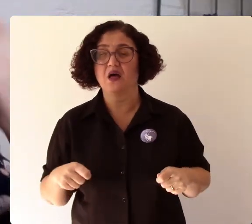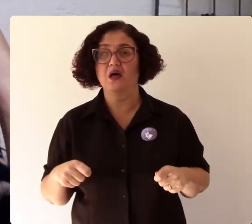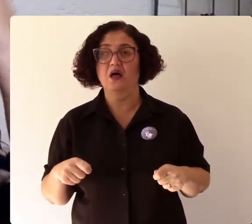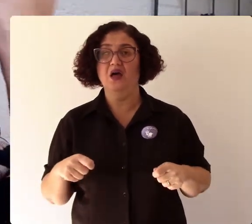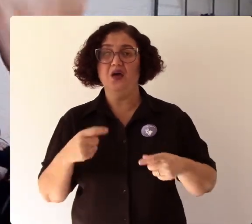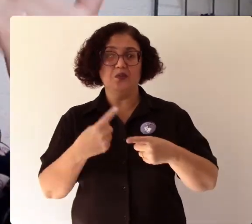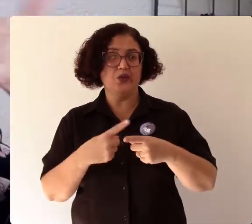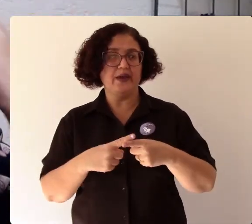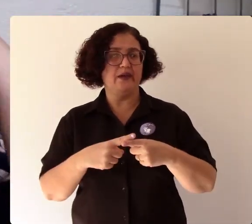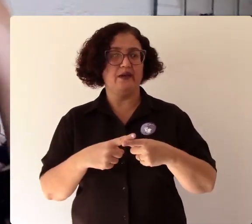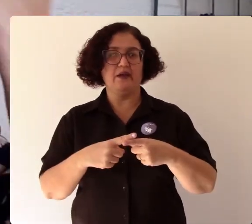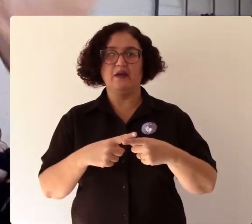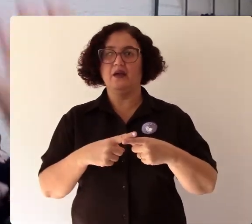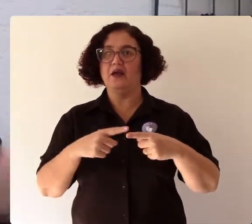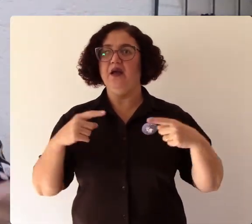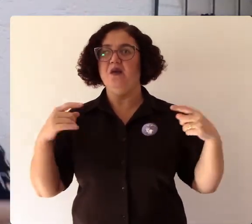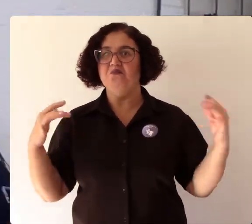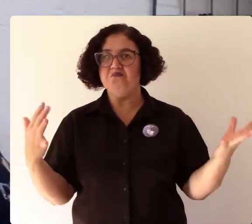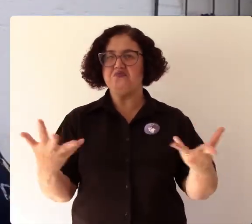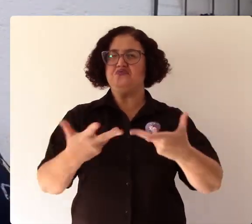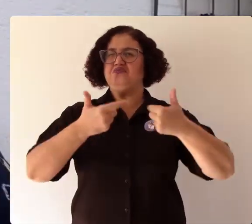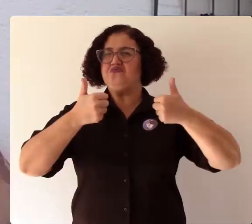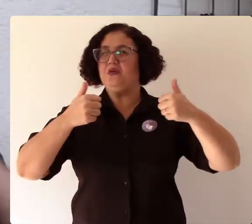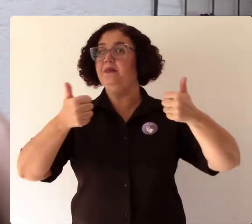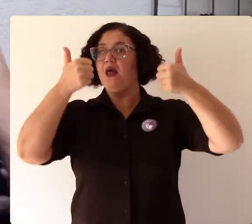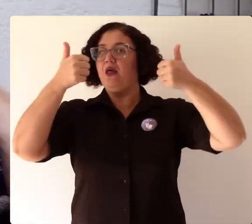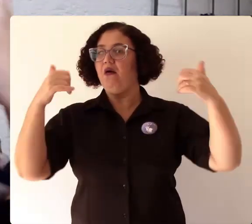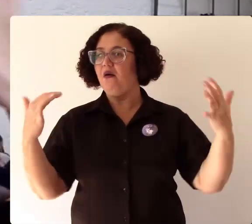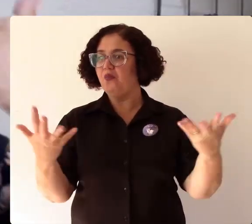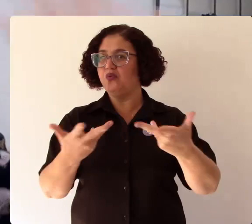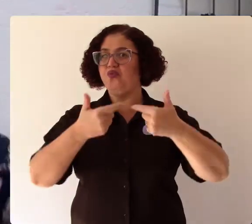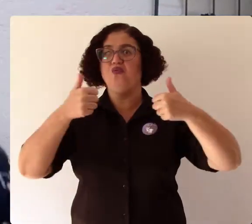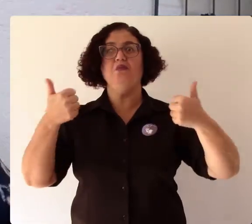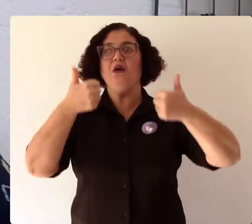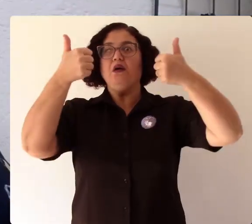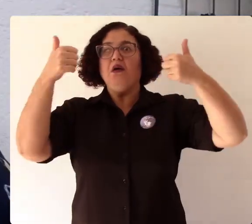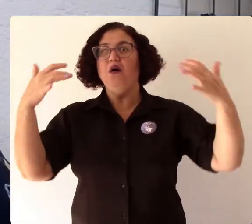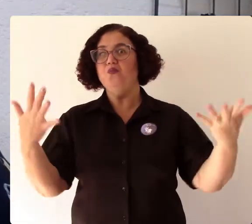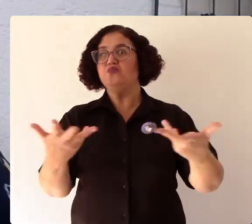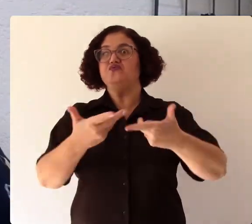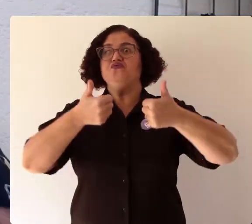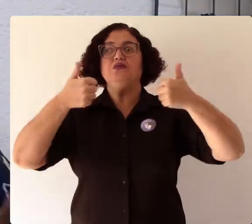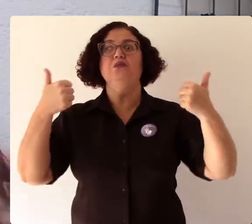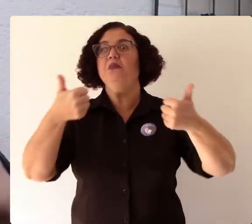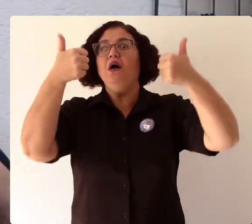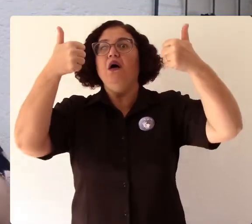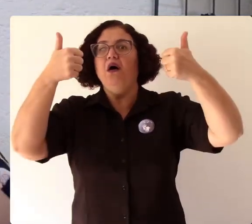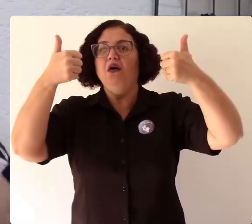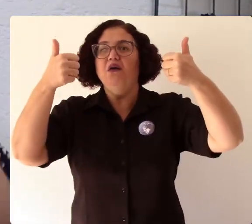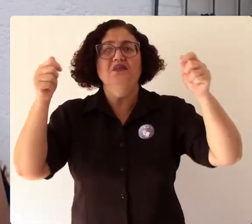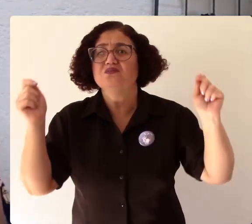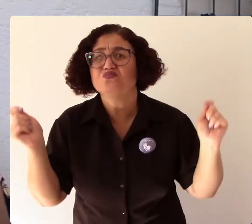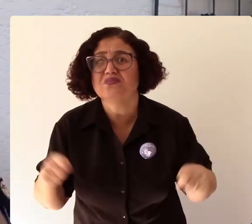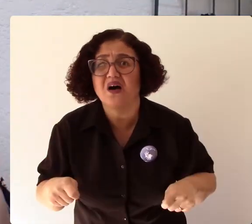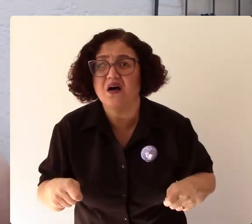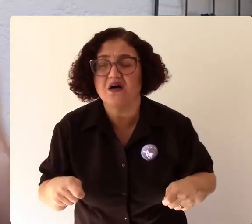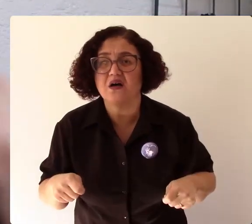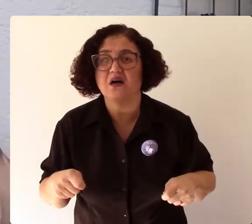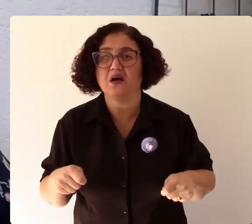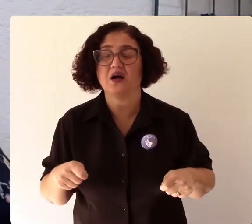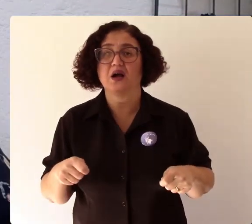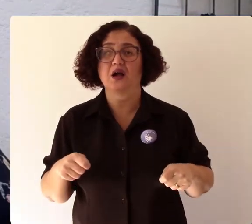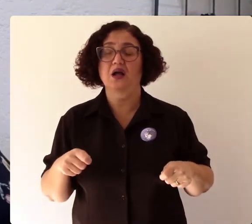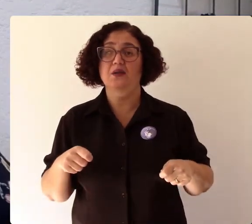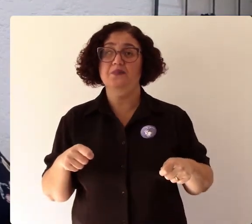um pouco mais e um pouco mais e um pouco mais né cada vez um pouco mais né nunca uma performance que